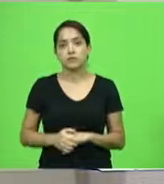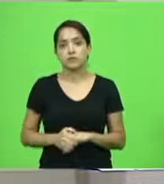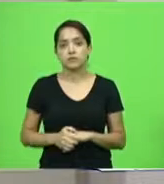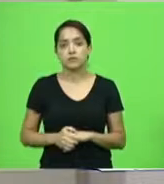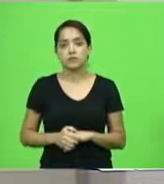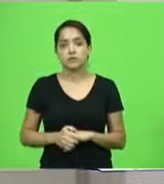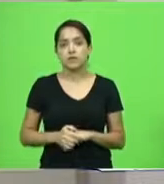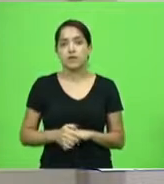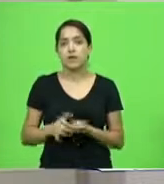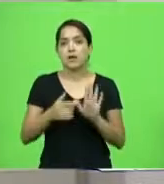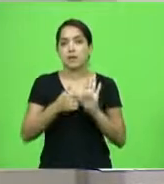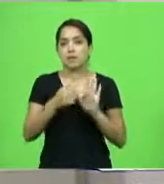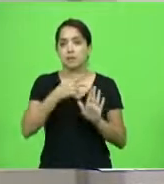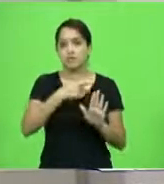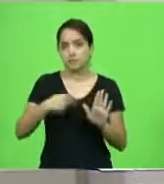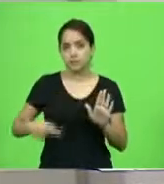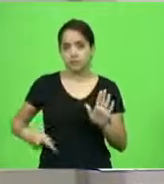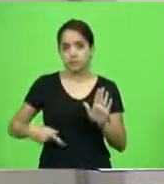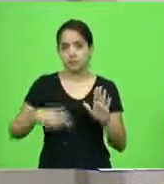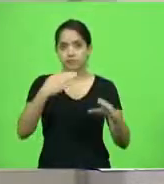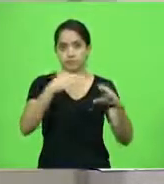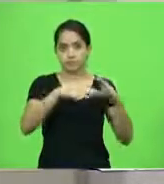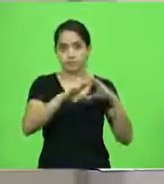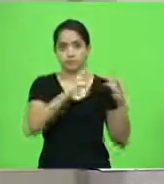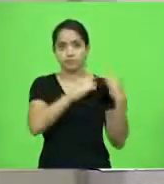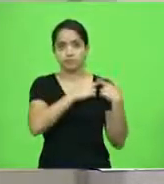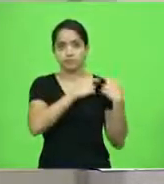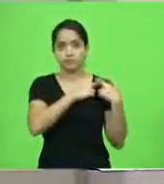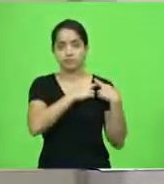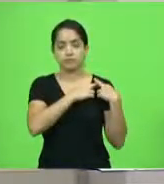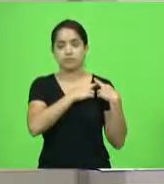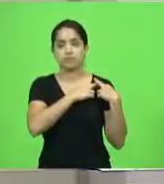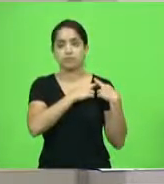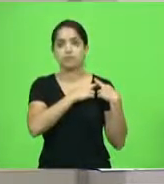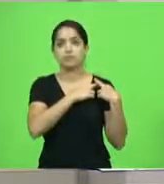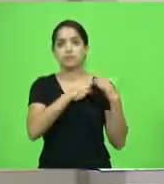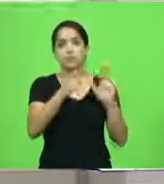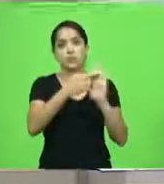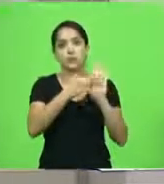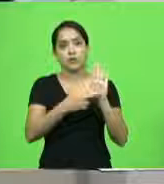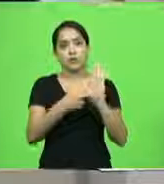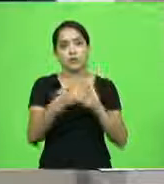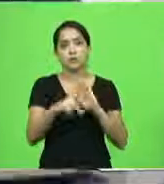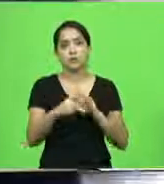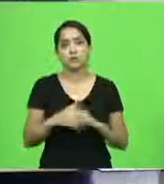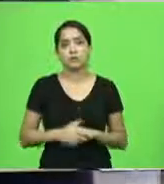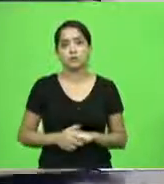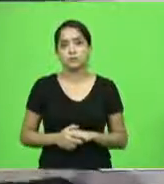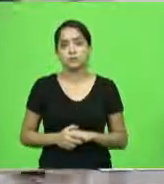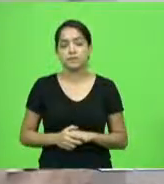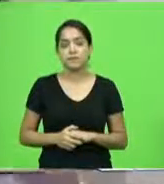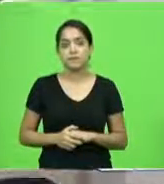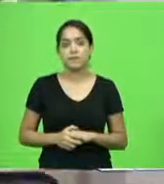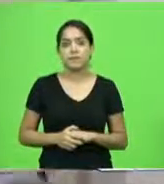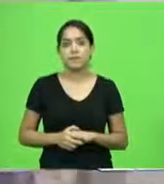a presidência comunica que encaminhará os destinatários conforme determina o regimento interno.